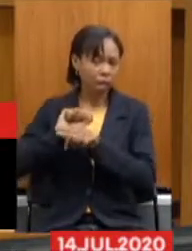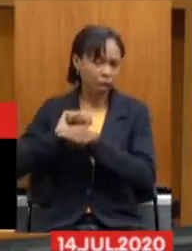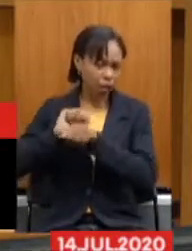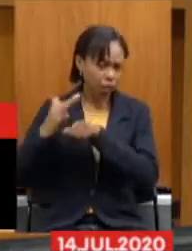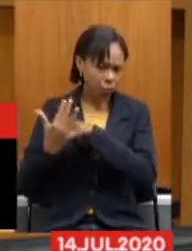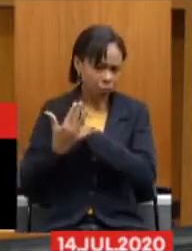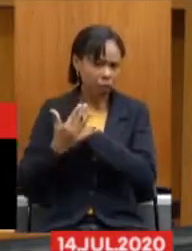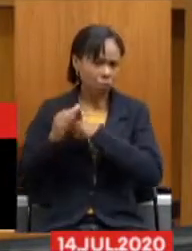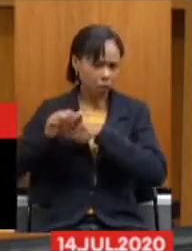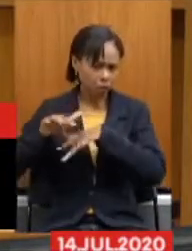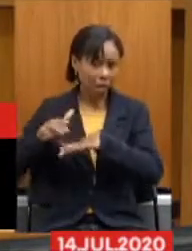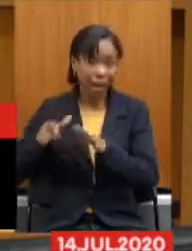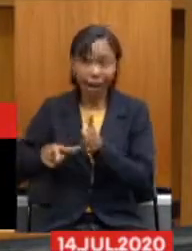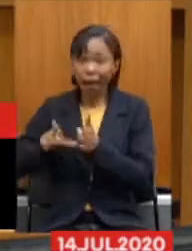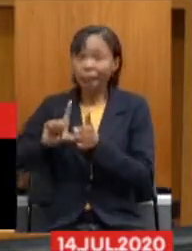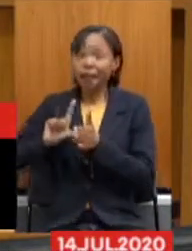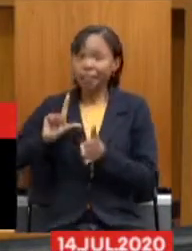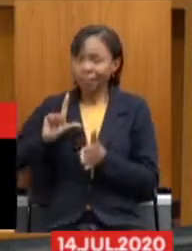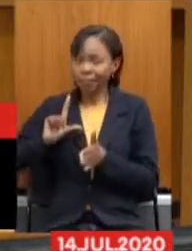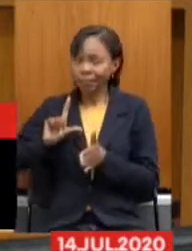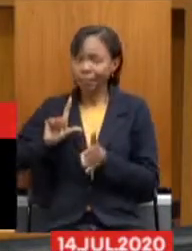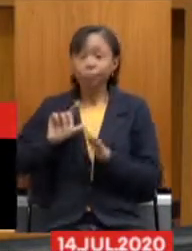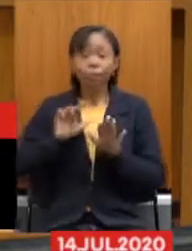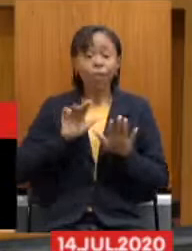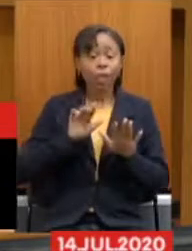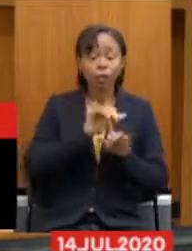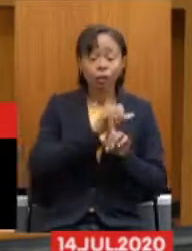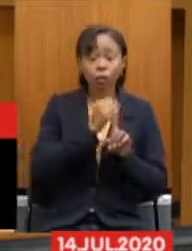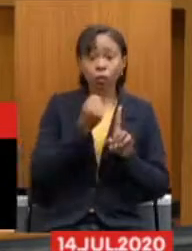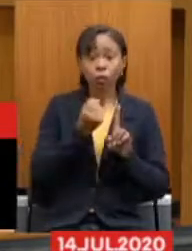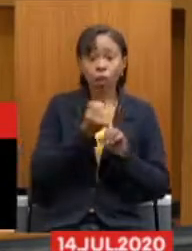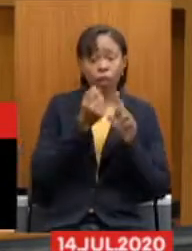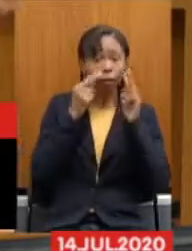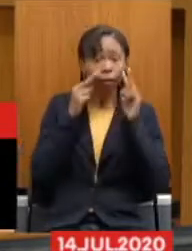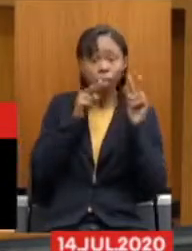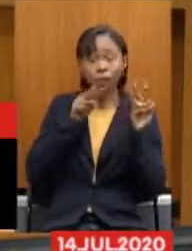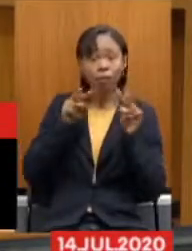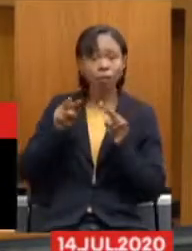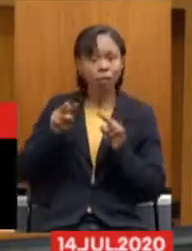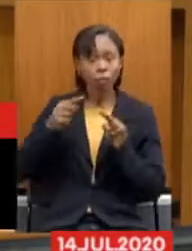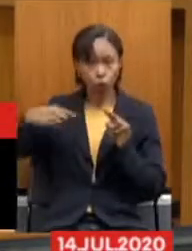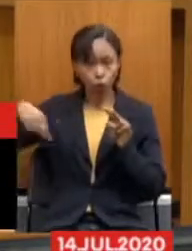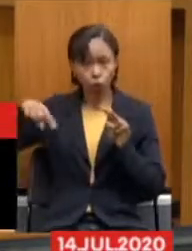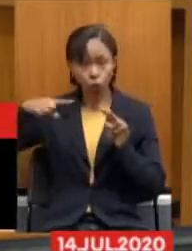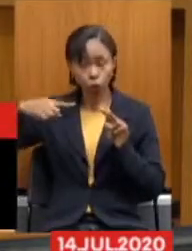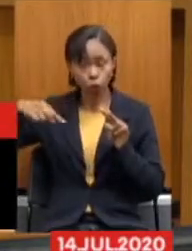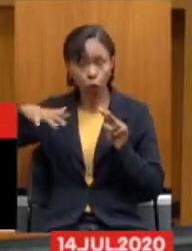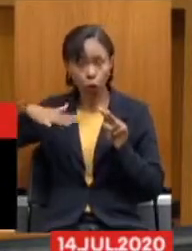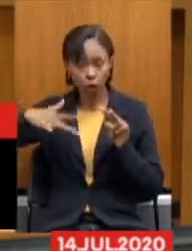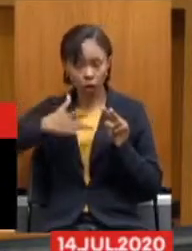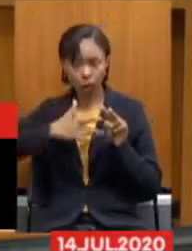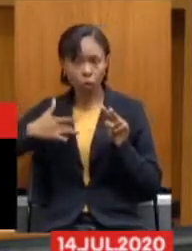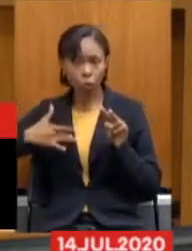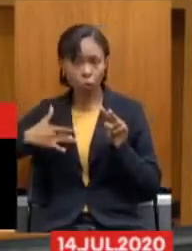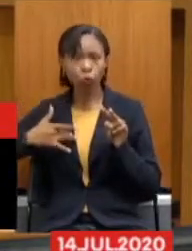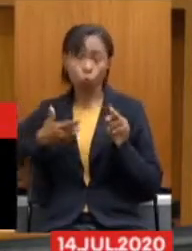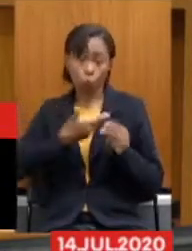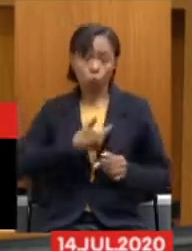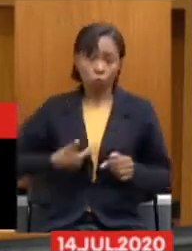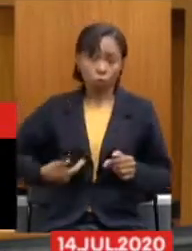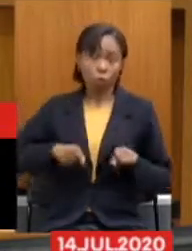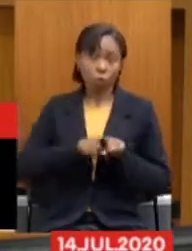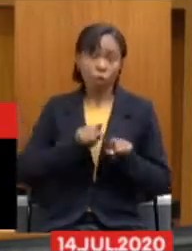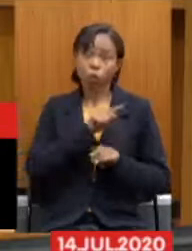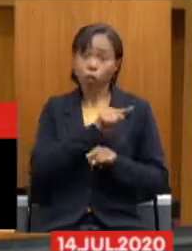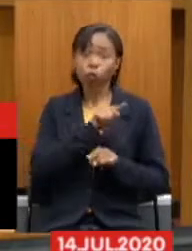fomos vistos pela sociedade, estamos sendo vistos pela sociedade, pelo próprio governo e por vocês, naturalmente, como